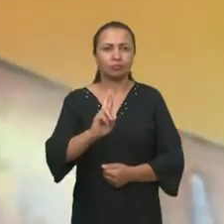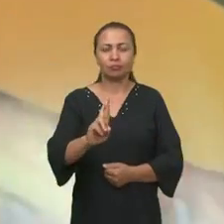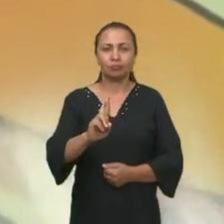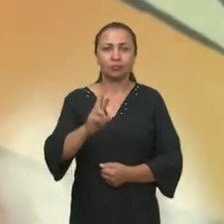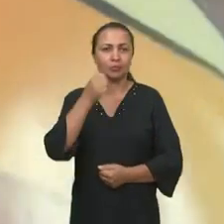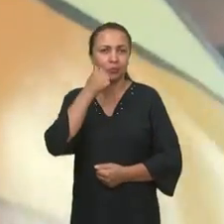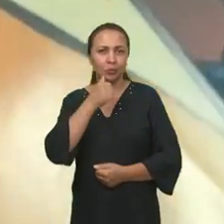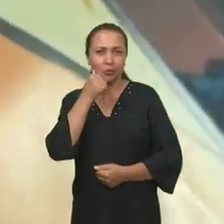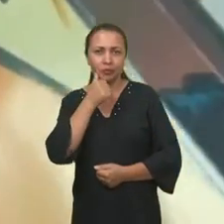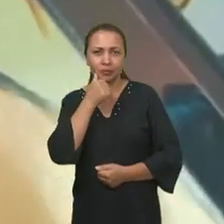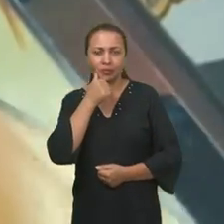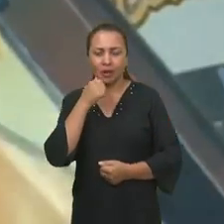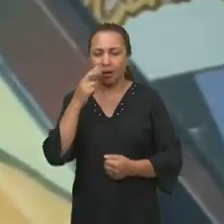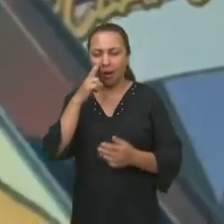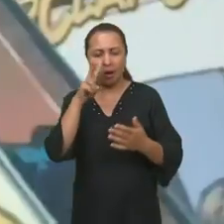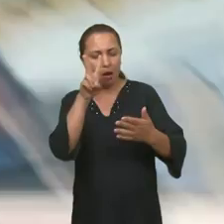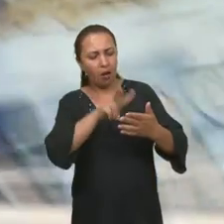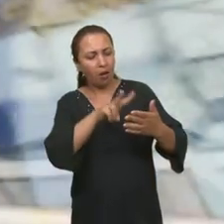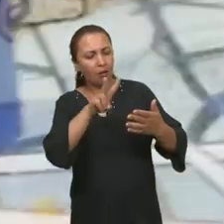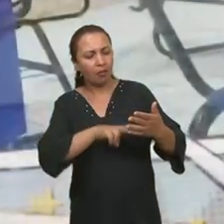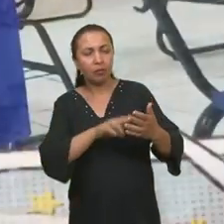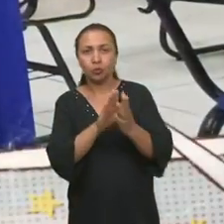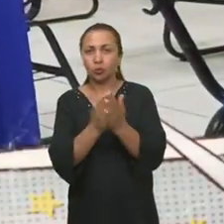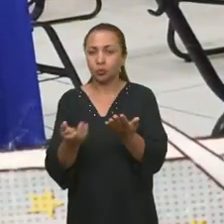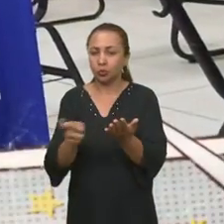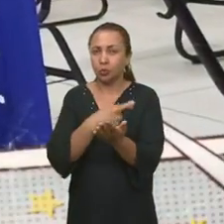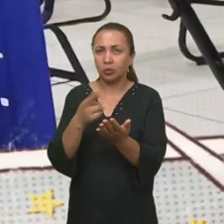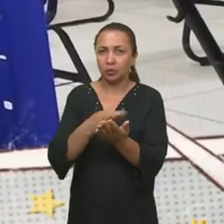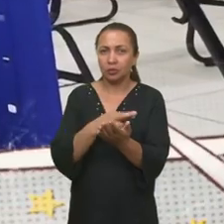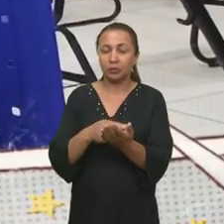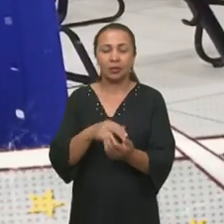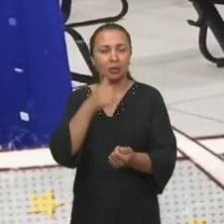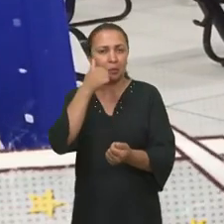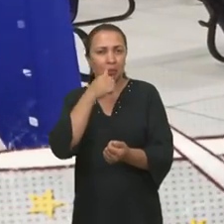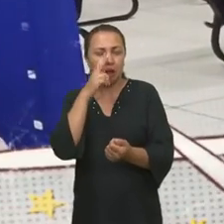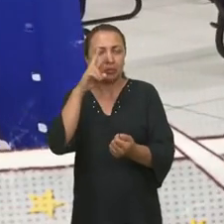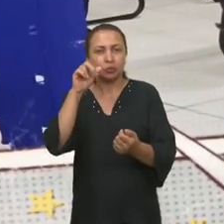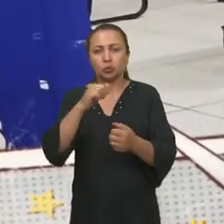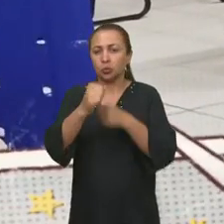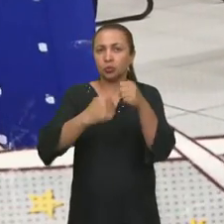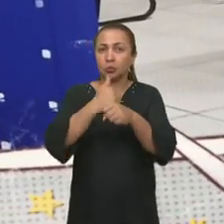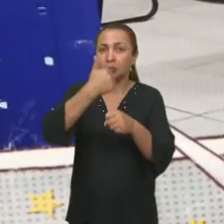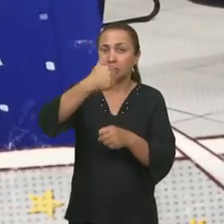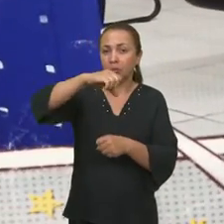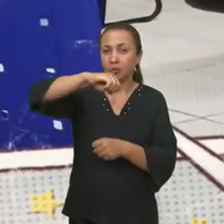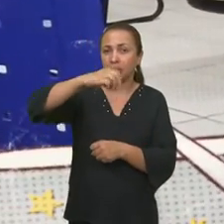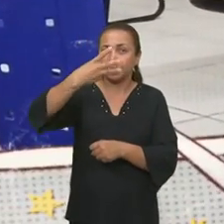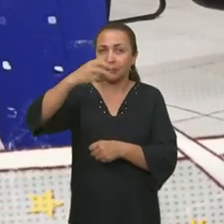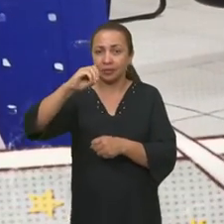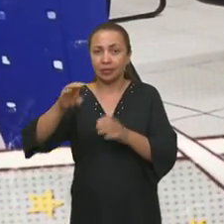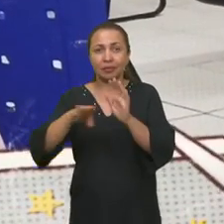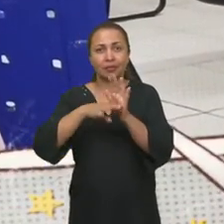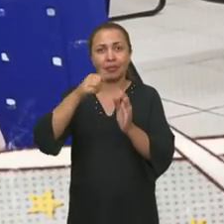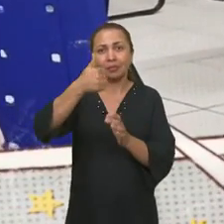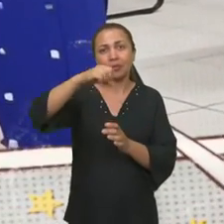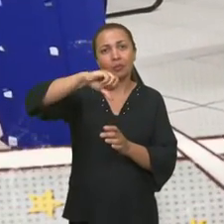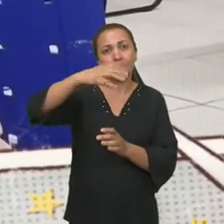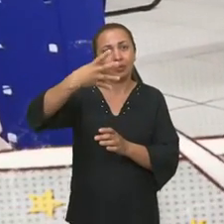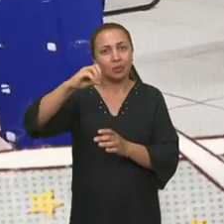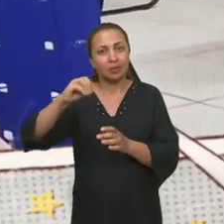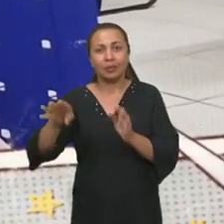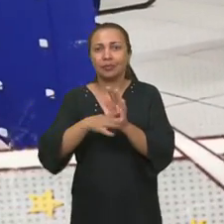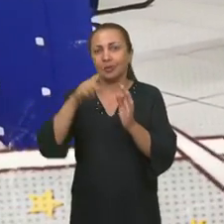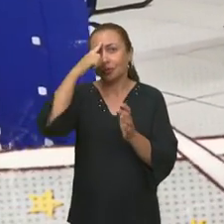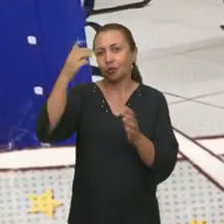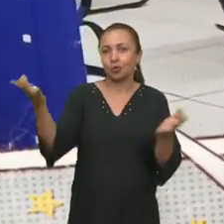representatividade da mulher é analisada nos quadrinhos da super-heroína nas décadas de 30 e 40 até os